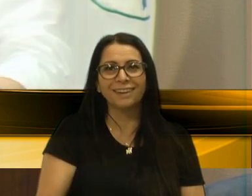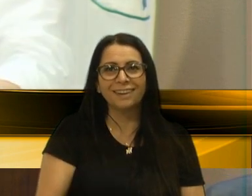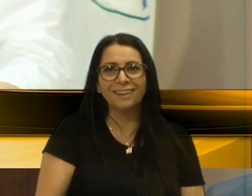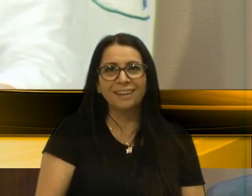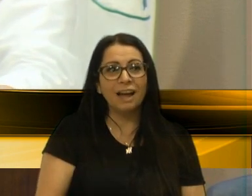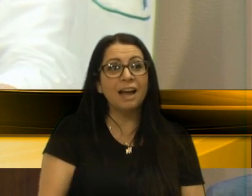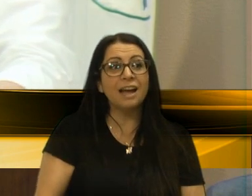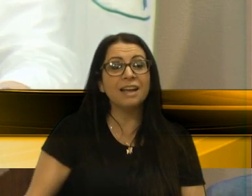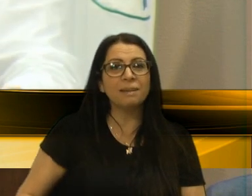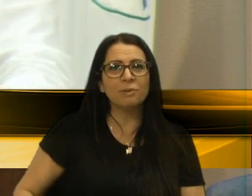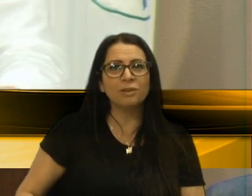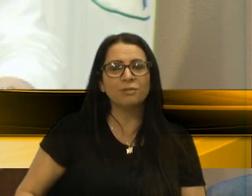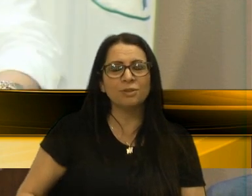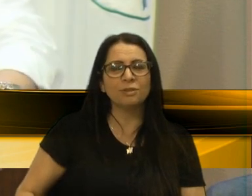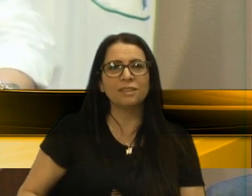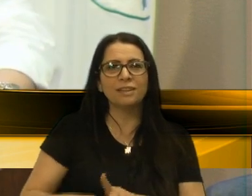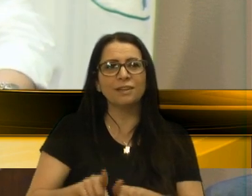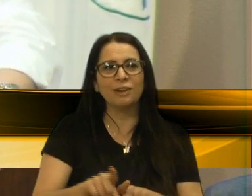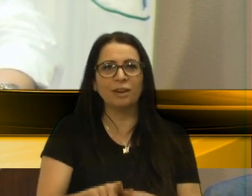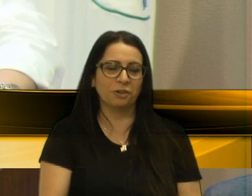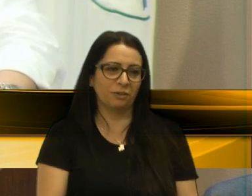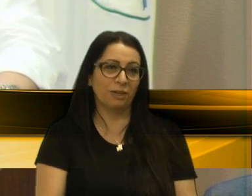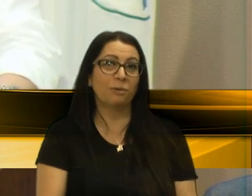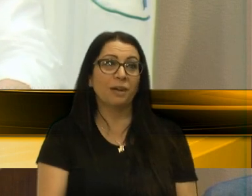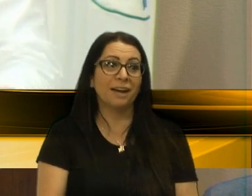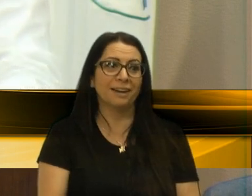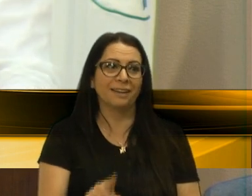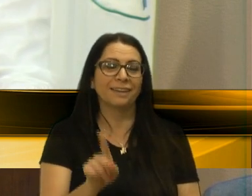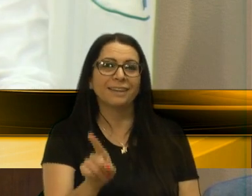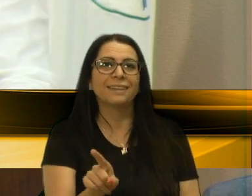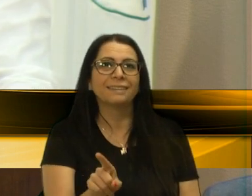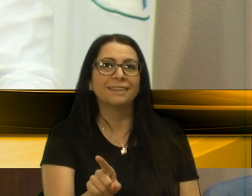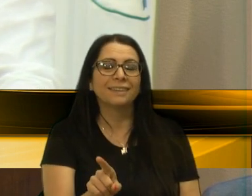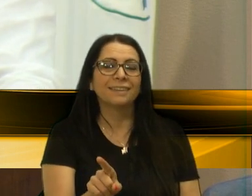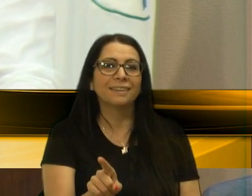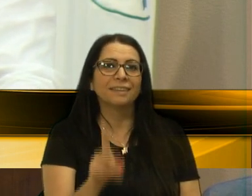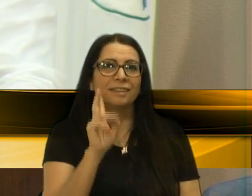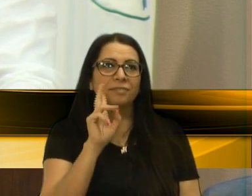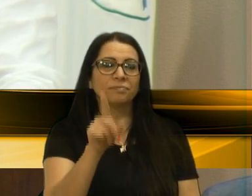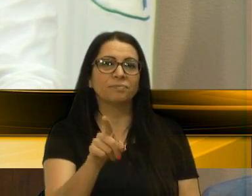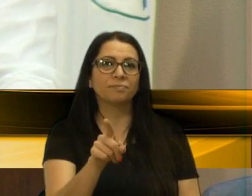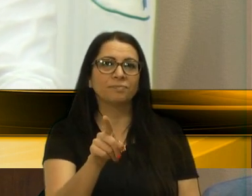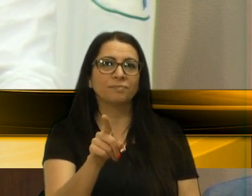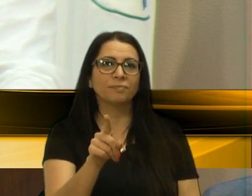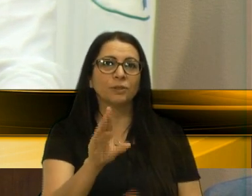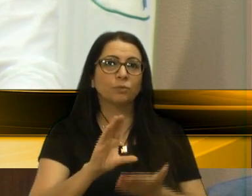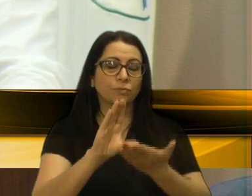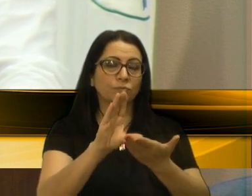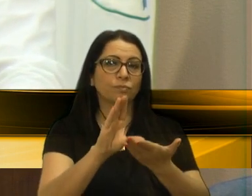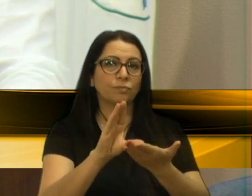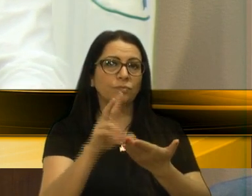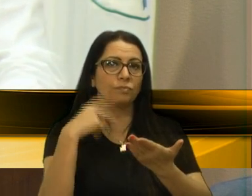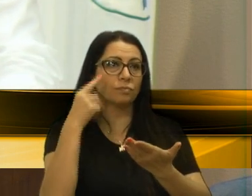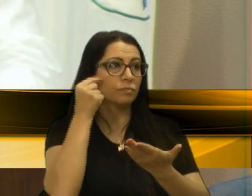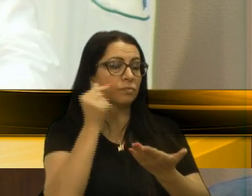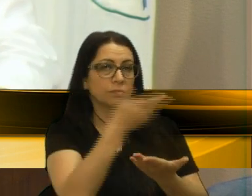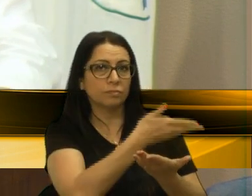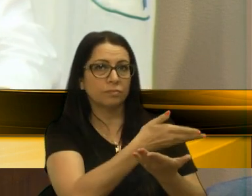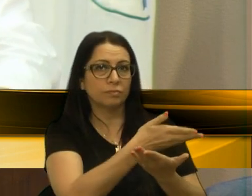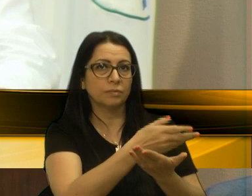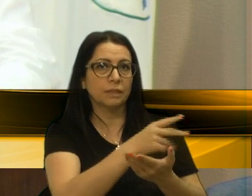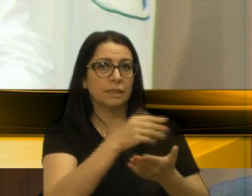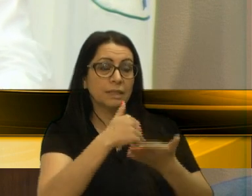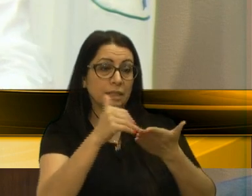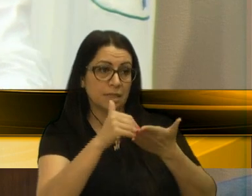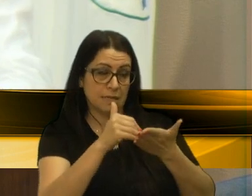meu companheiro Edson Marquiora, o nosso representante da UAB lá no Conselho. A secretária